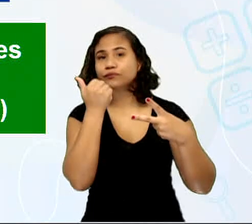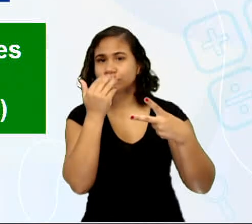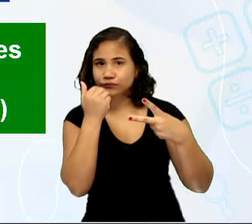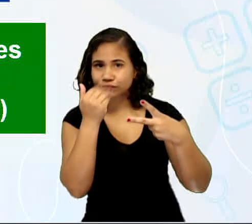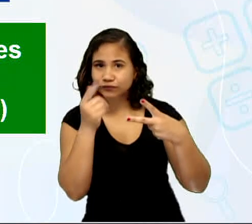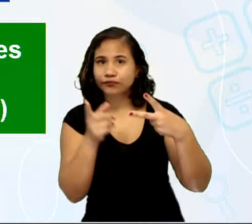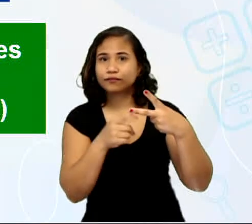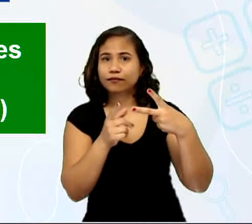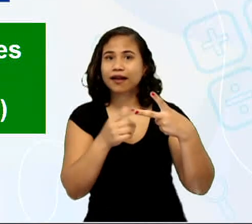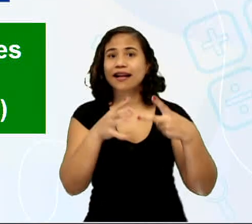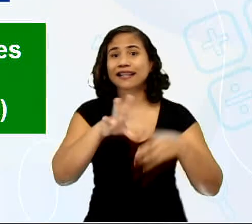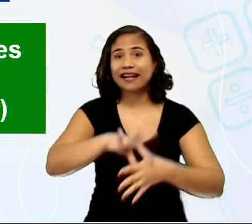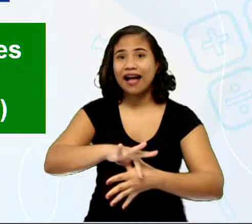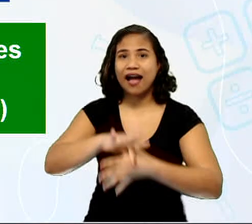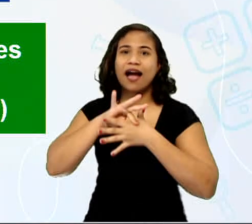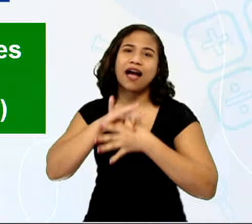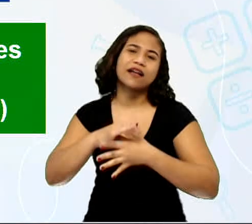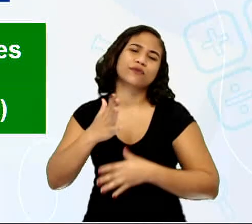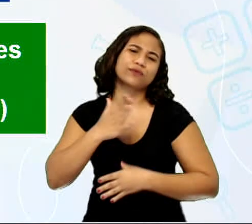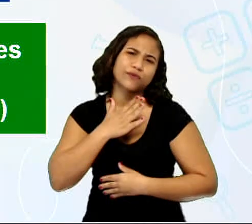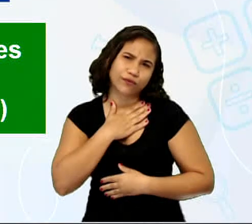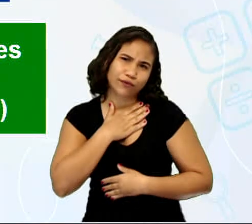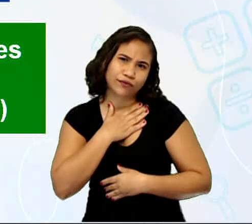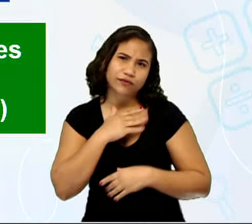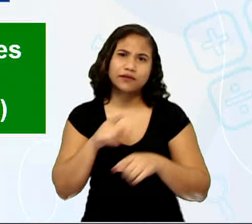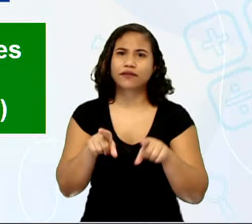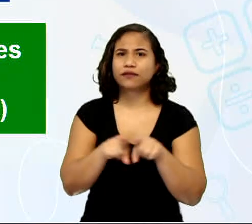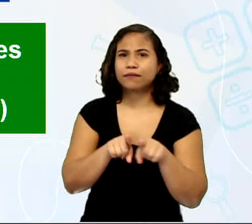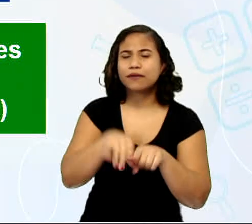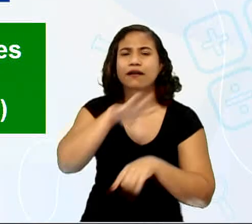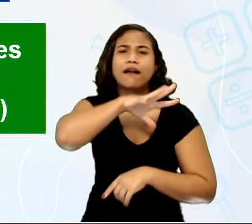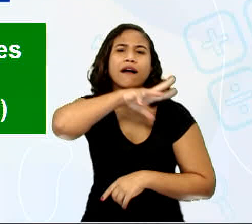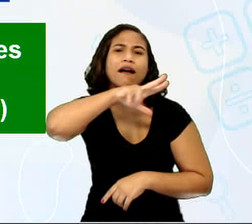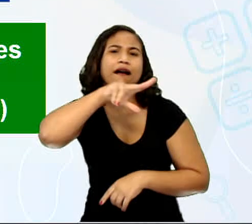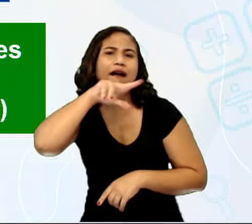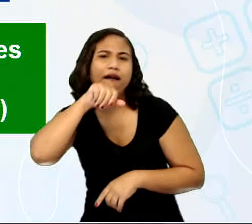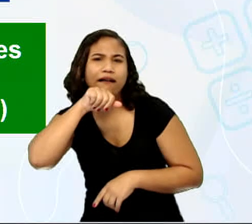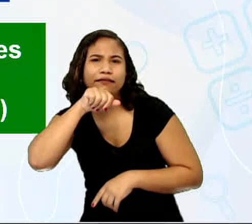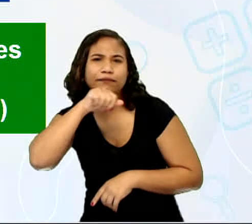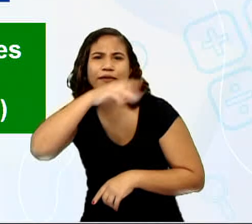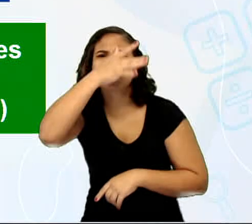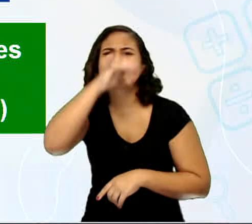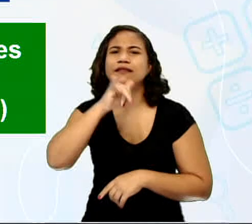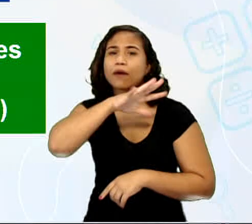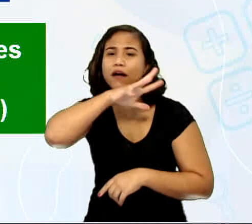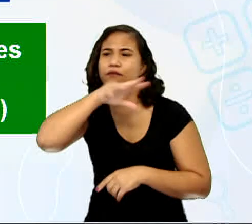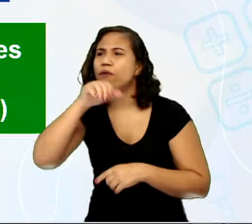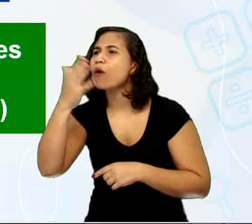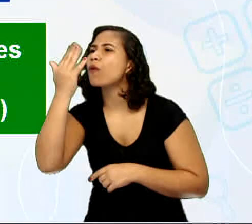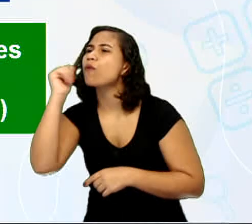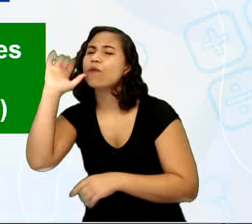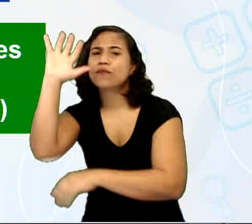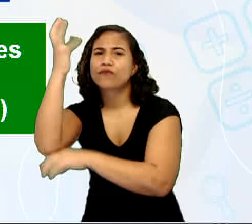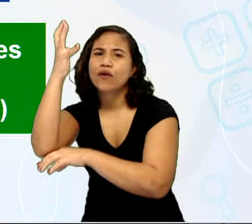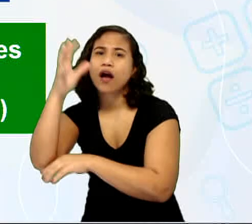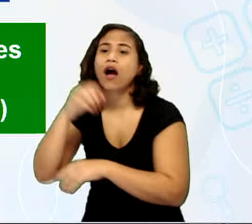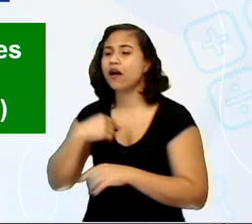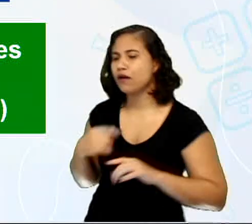carnívoros, mas se alimentam de animais herbívoros. Existem os consumidores